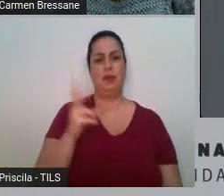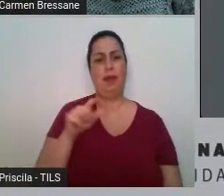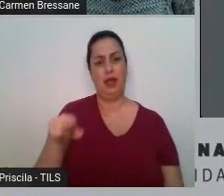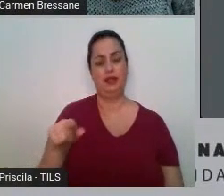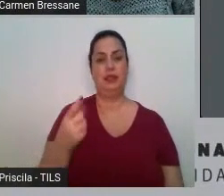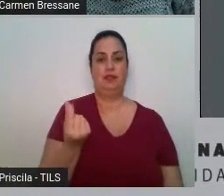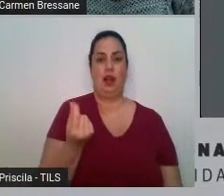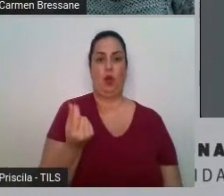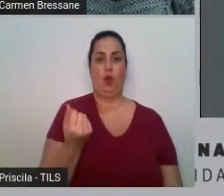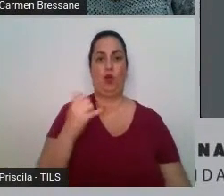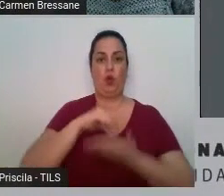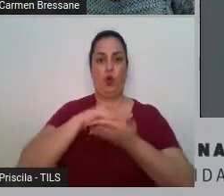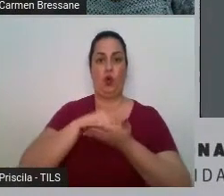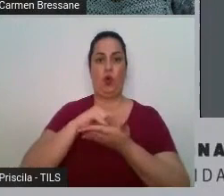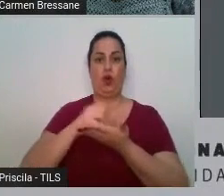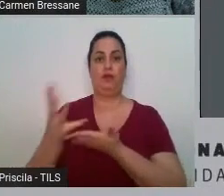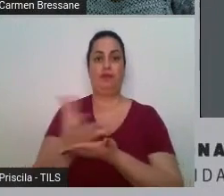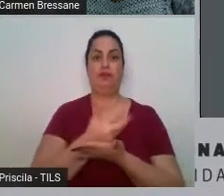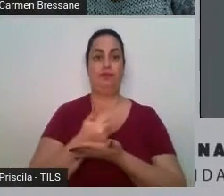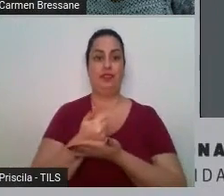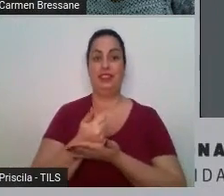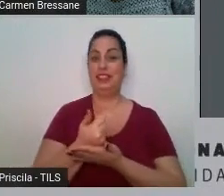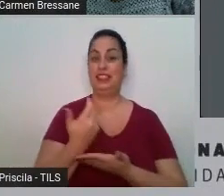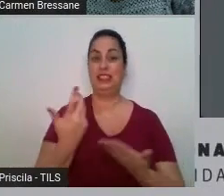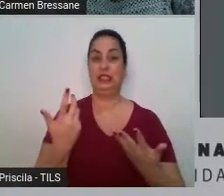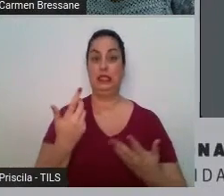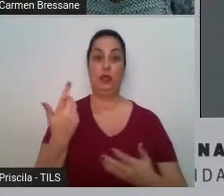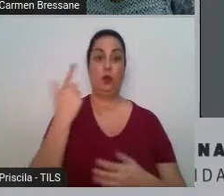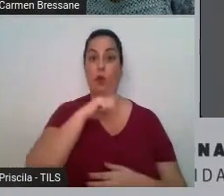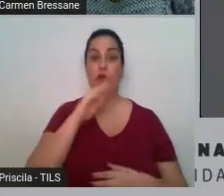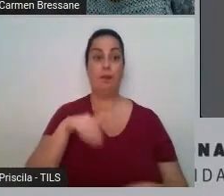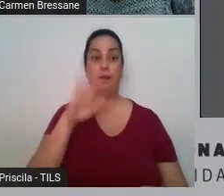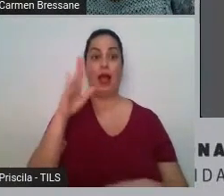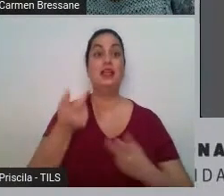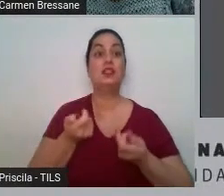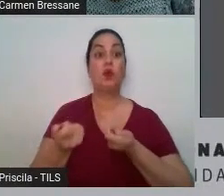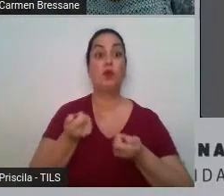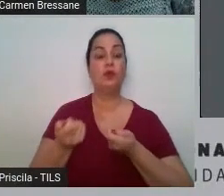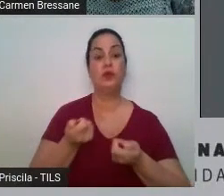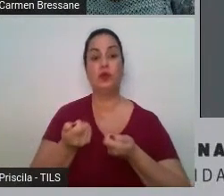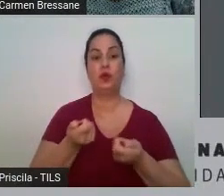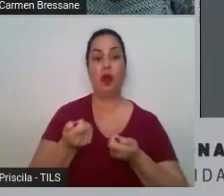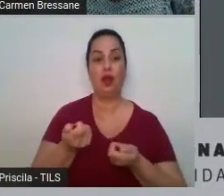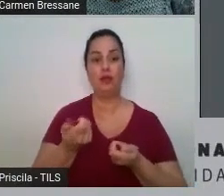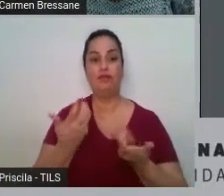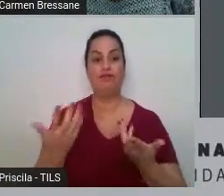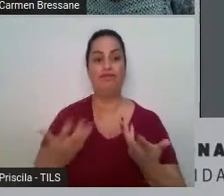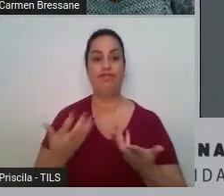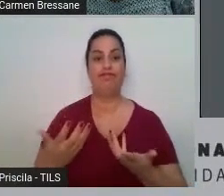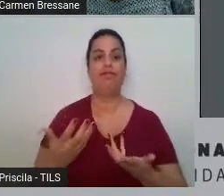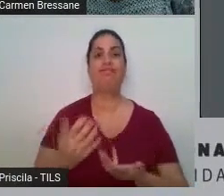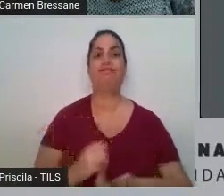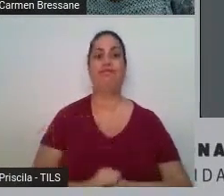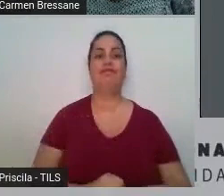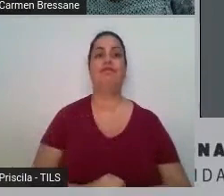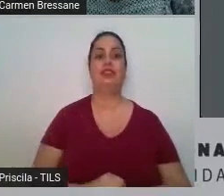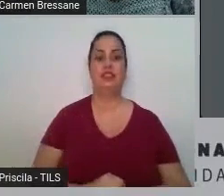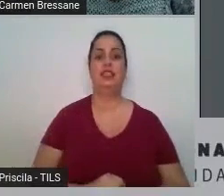perdendo controle sobre essa parte da arrecadação uma questão completamente